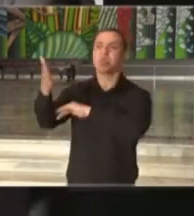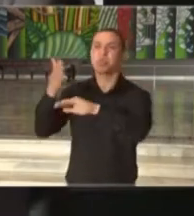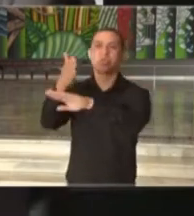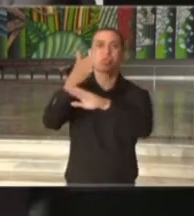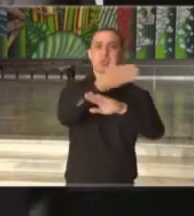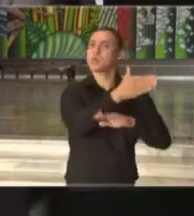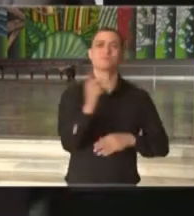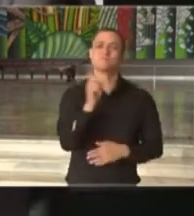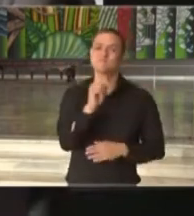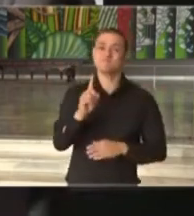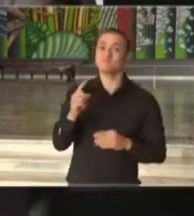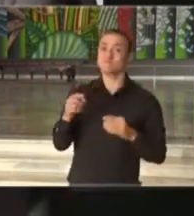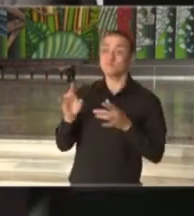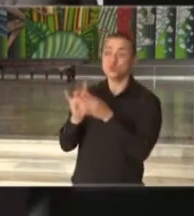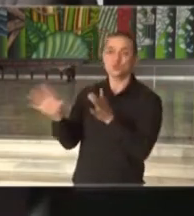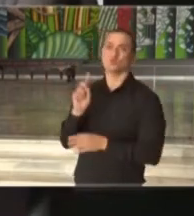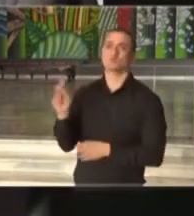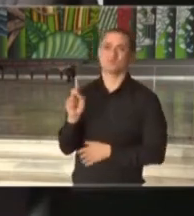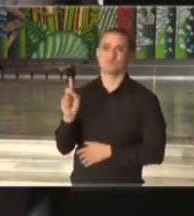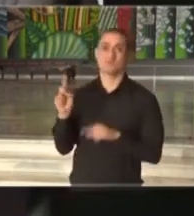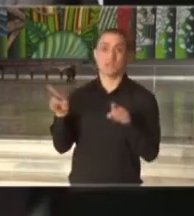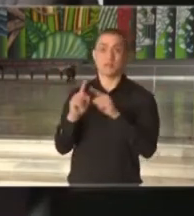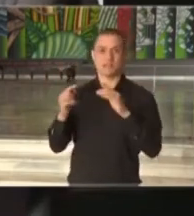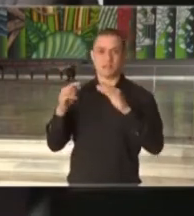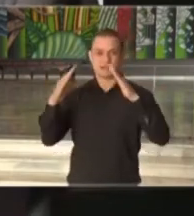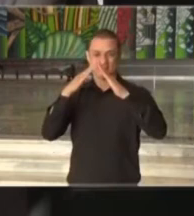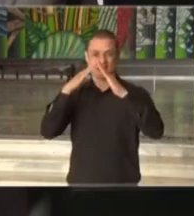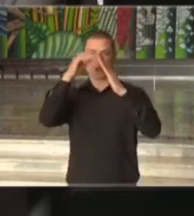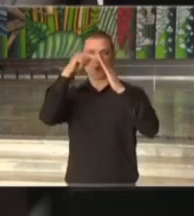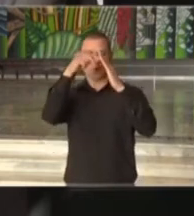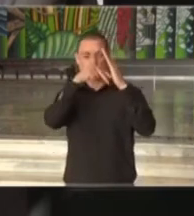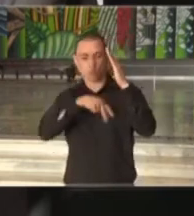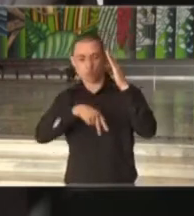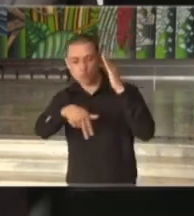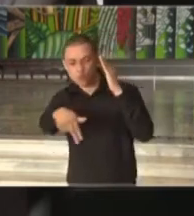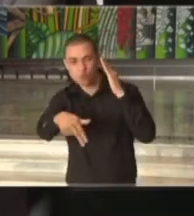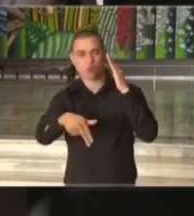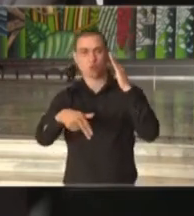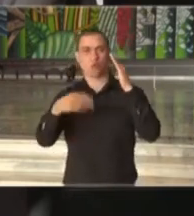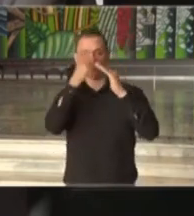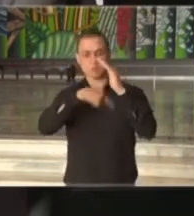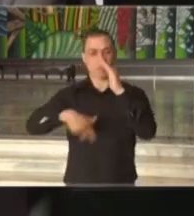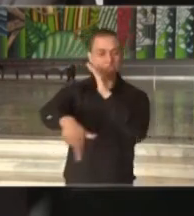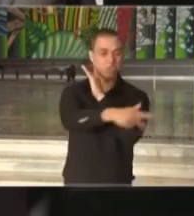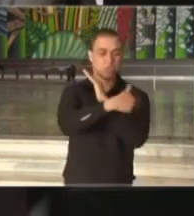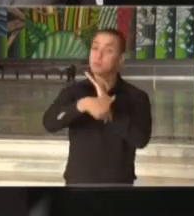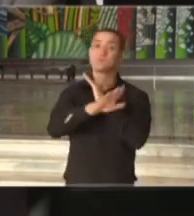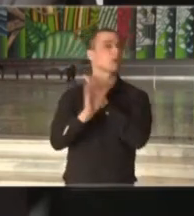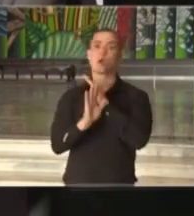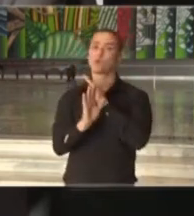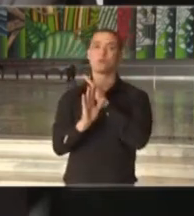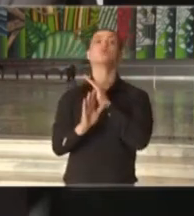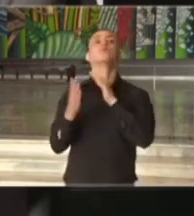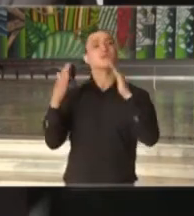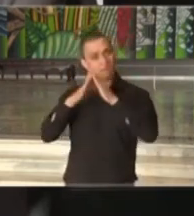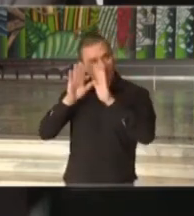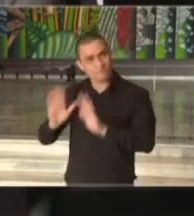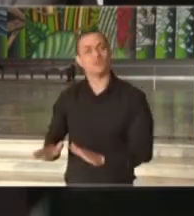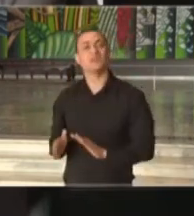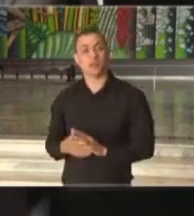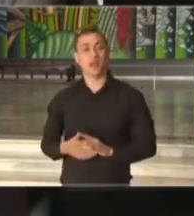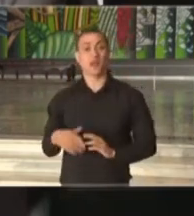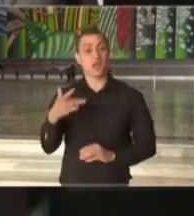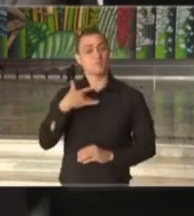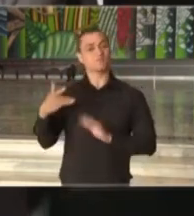ruas ou saiam de casa, nem mesmo no piso térreo do seu apartamento ou do seu condomínio, fiquem em casa. Sejam